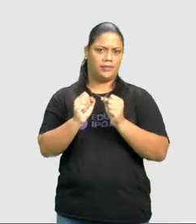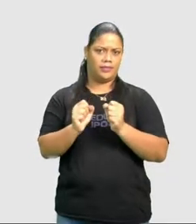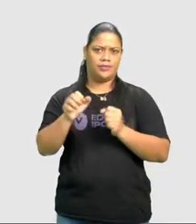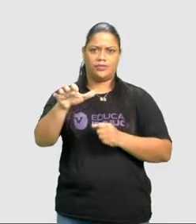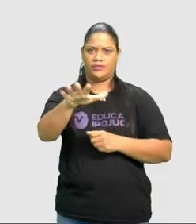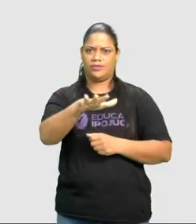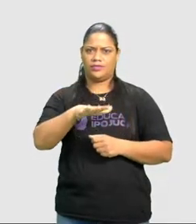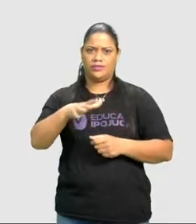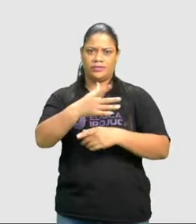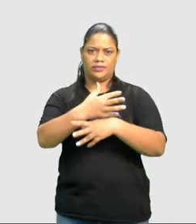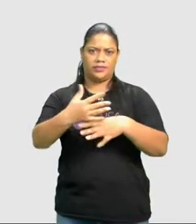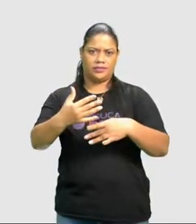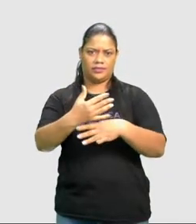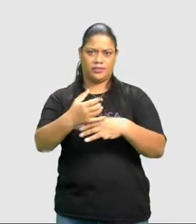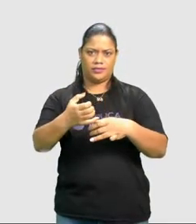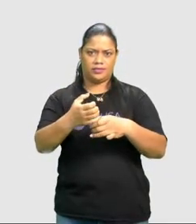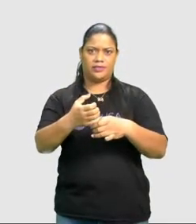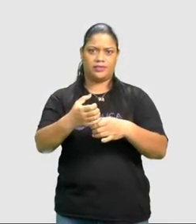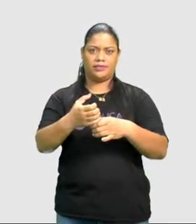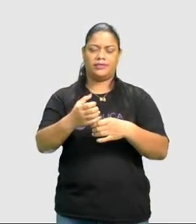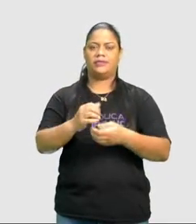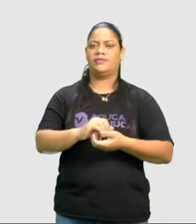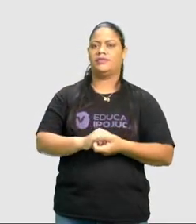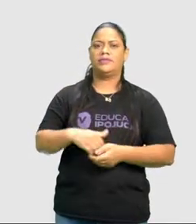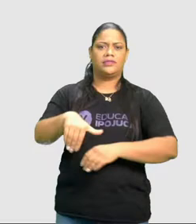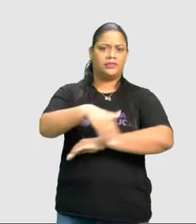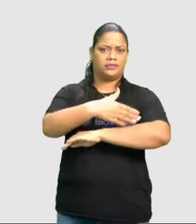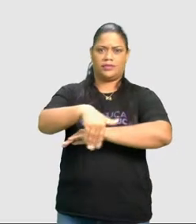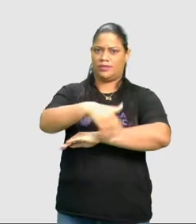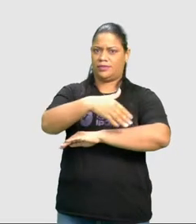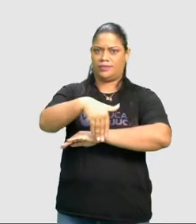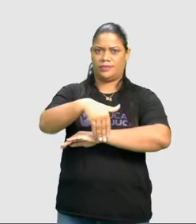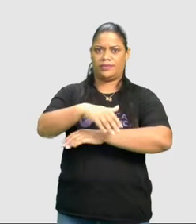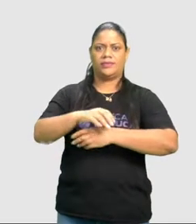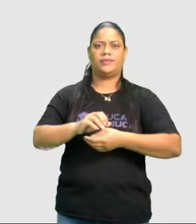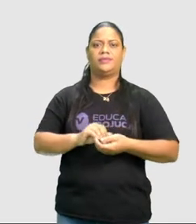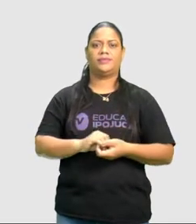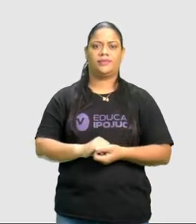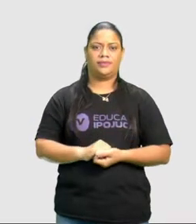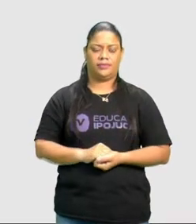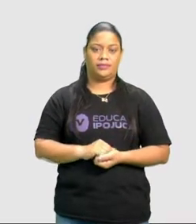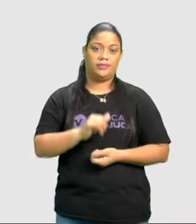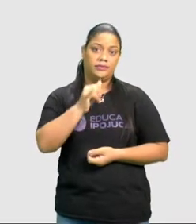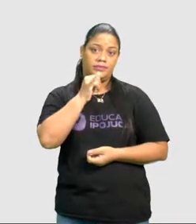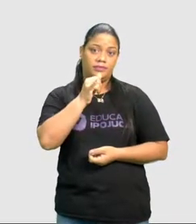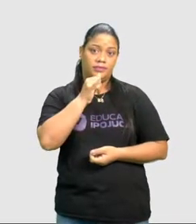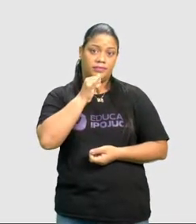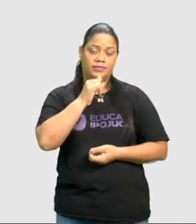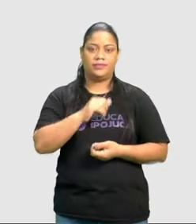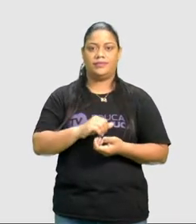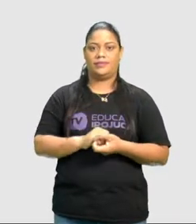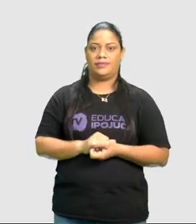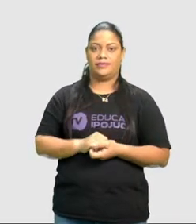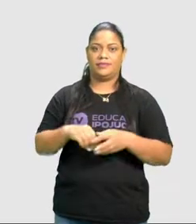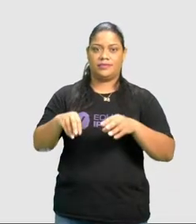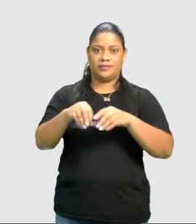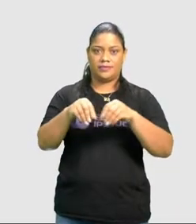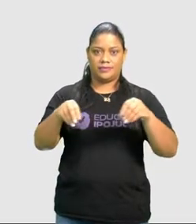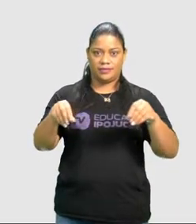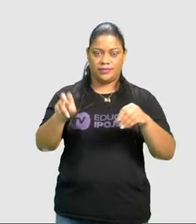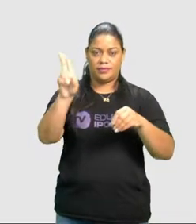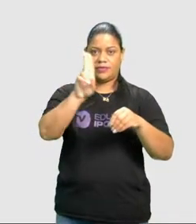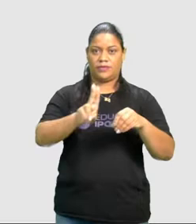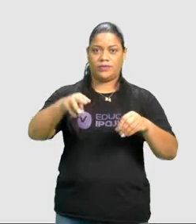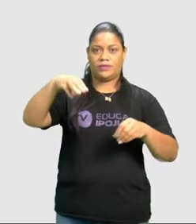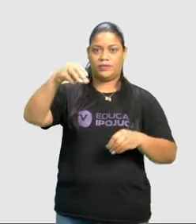região, uma cidade, um bairro, uma rua. Por exemplo, sobre a terra usam-se